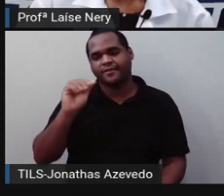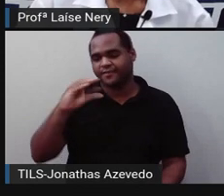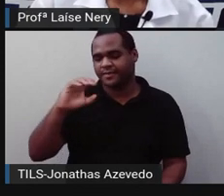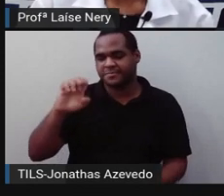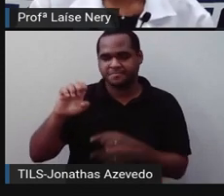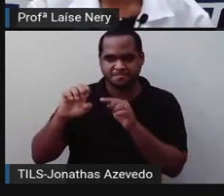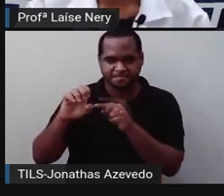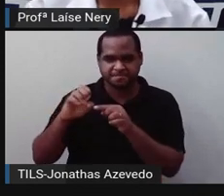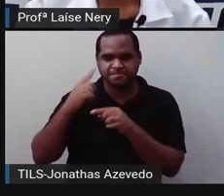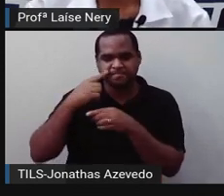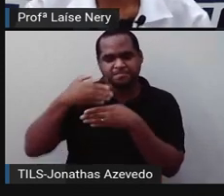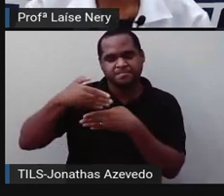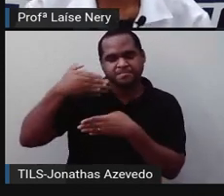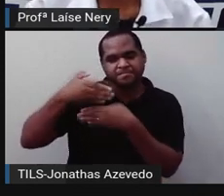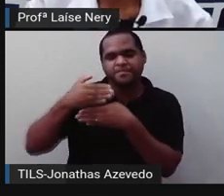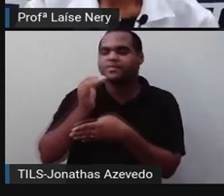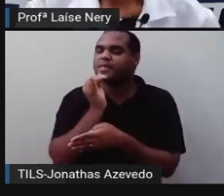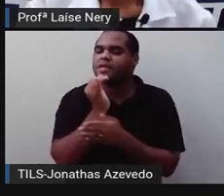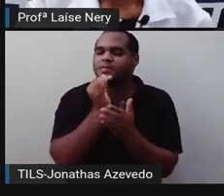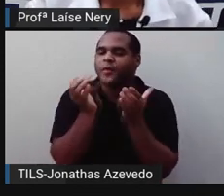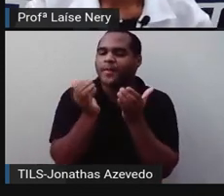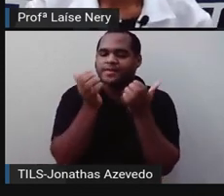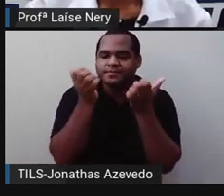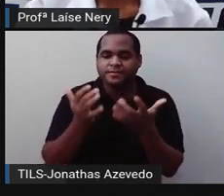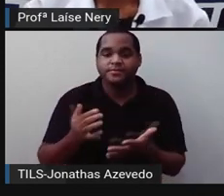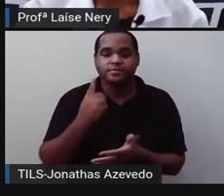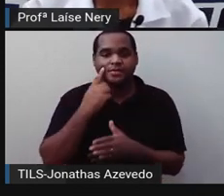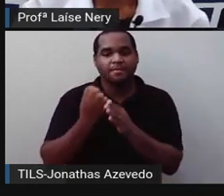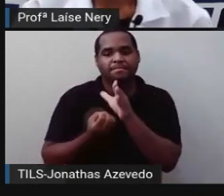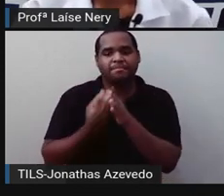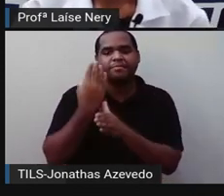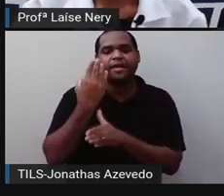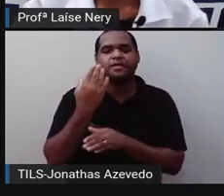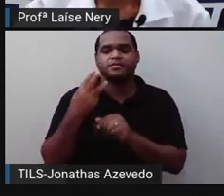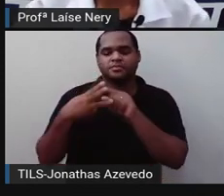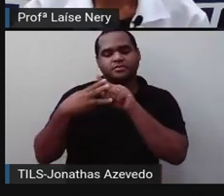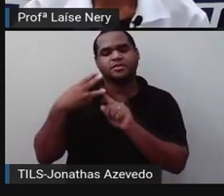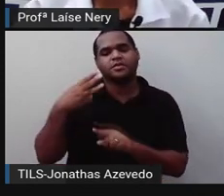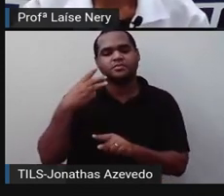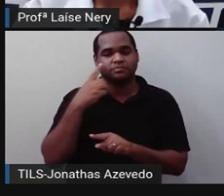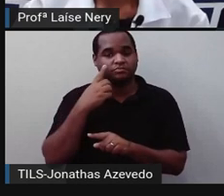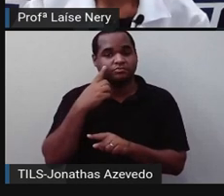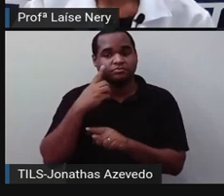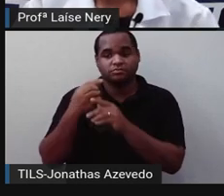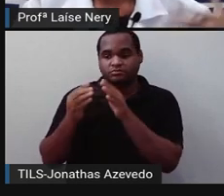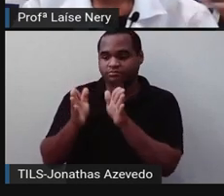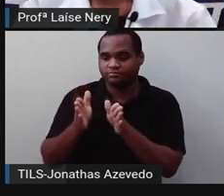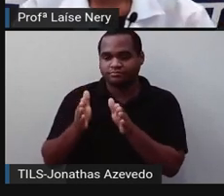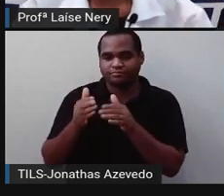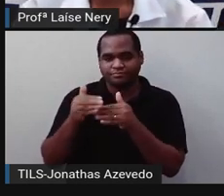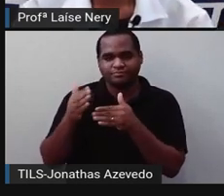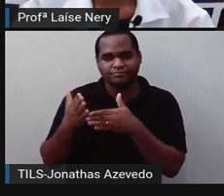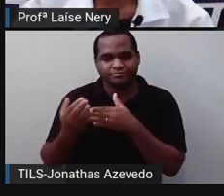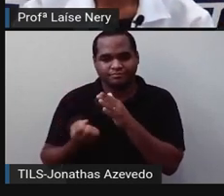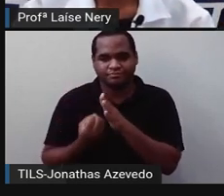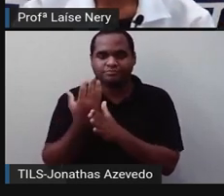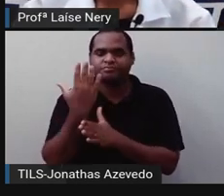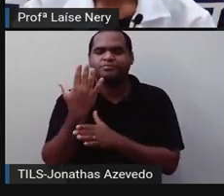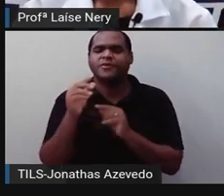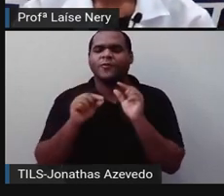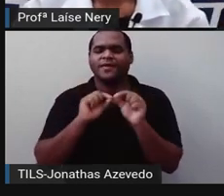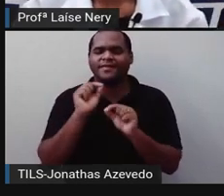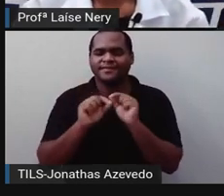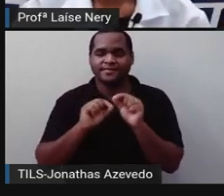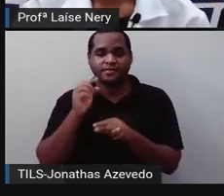Então, você está vendo aqui, por exemplo, que aparecem três faces desse cubo. e as outras faces